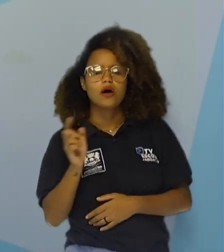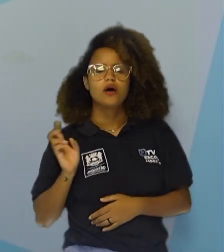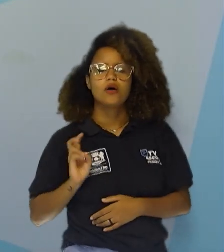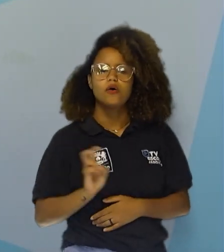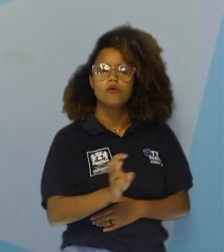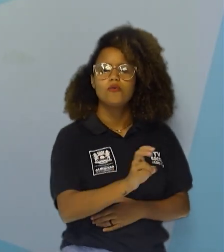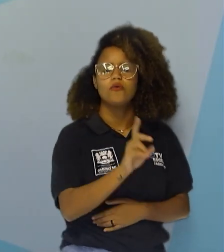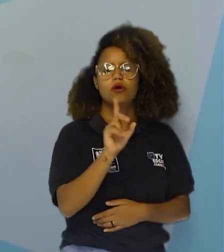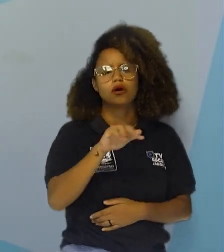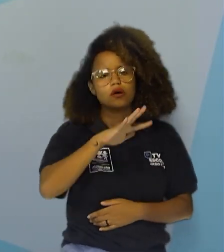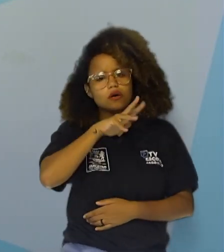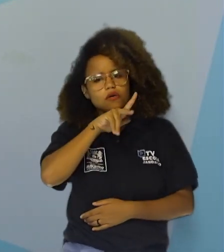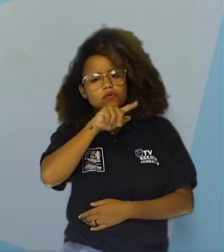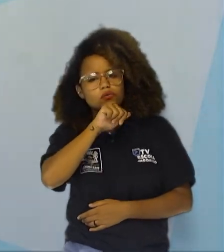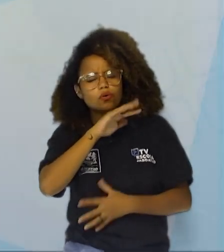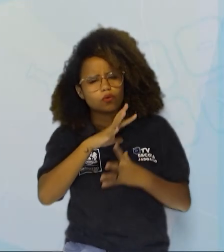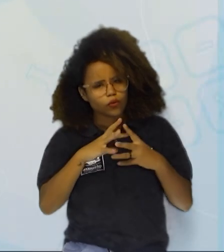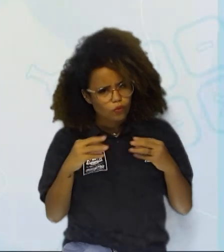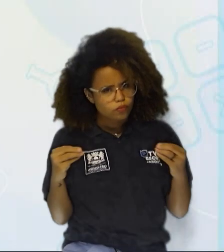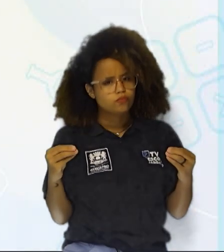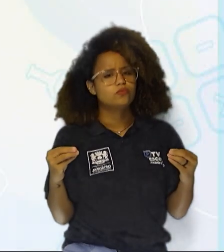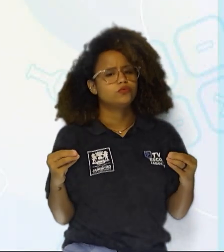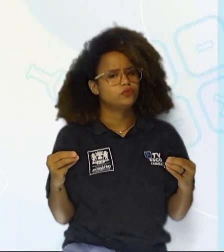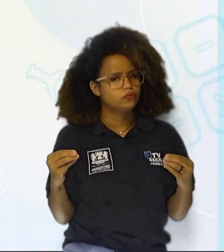é um animal decompositor?